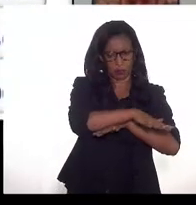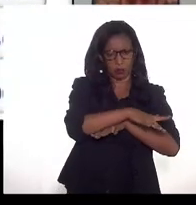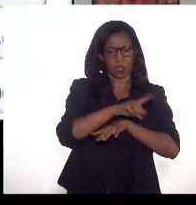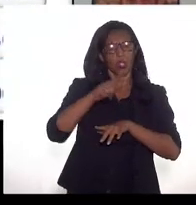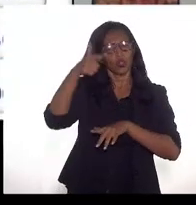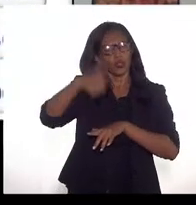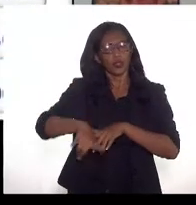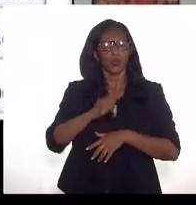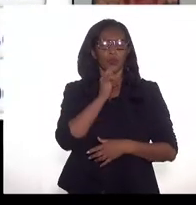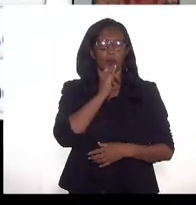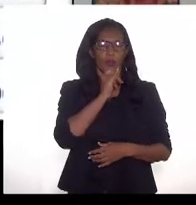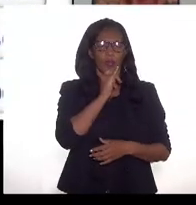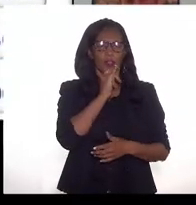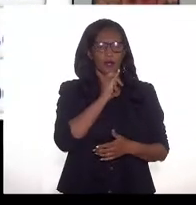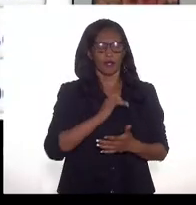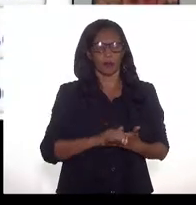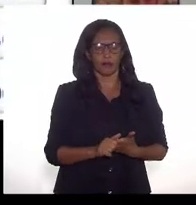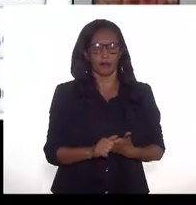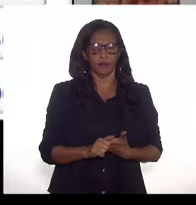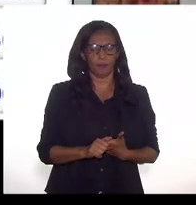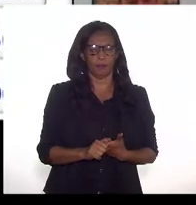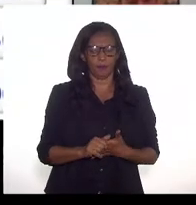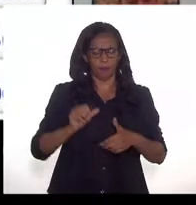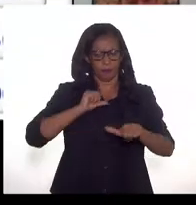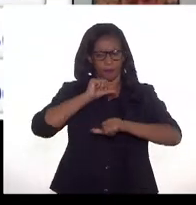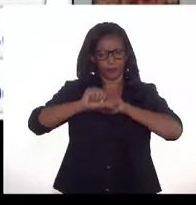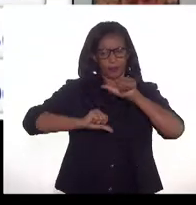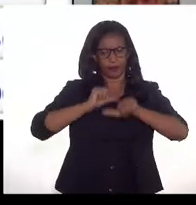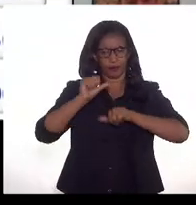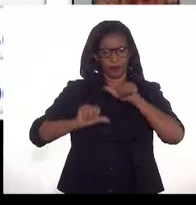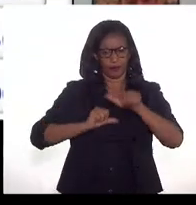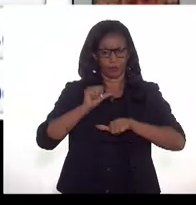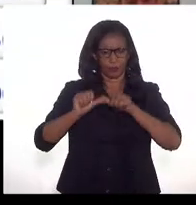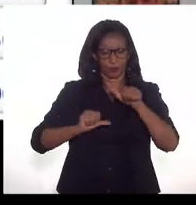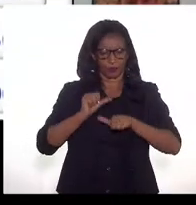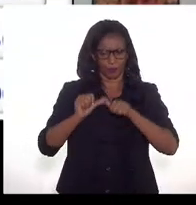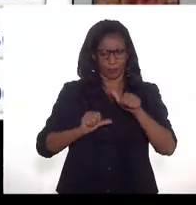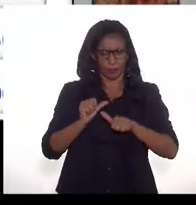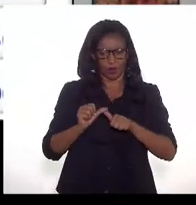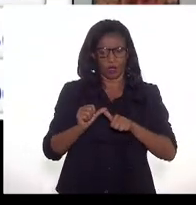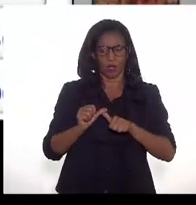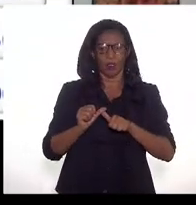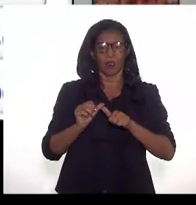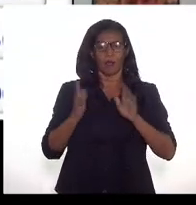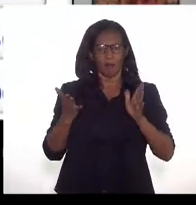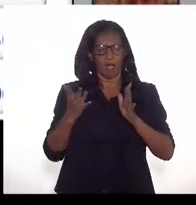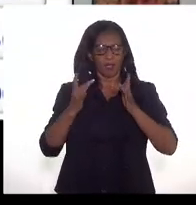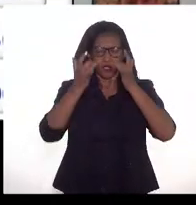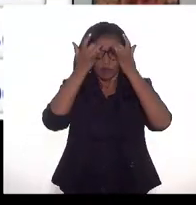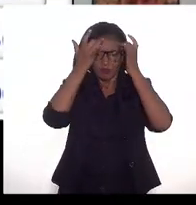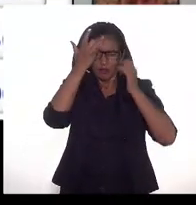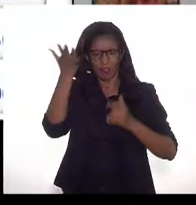exemplo, para transformar esse entendimento de forma mais didática.